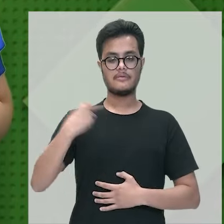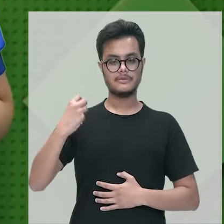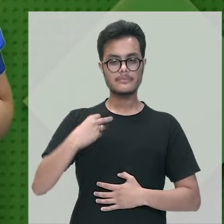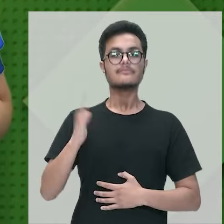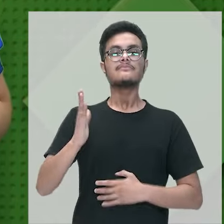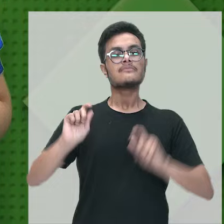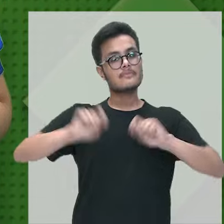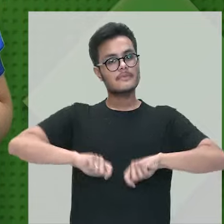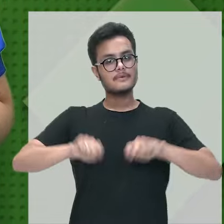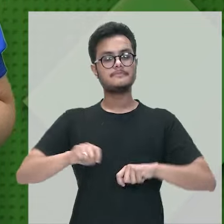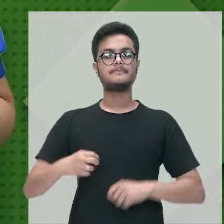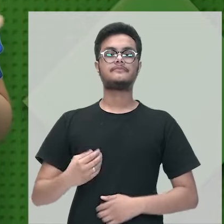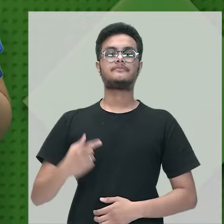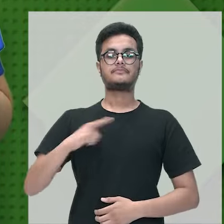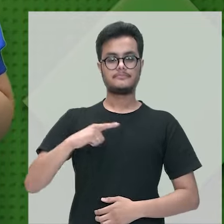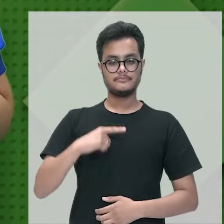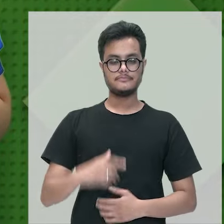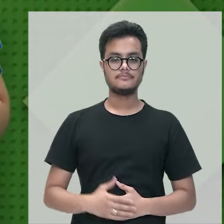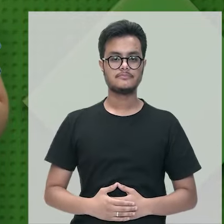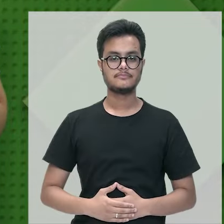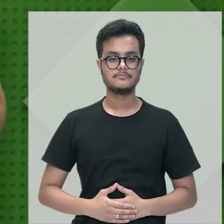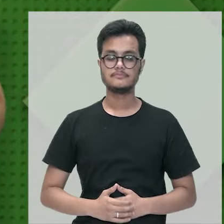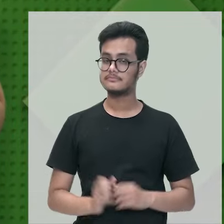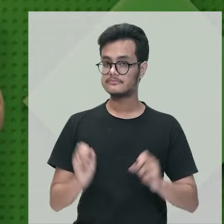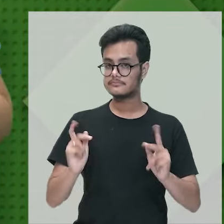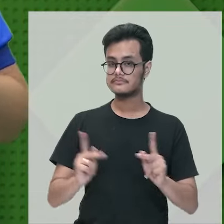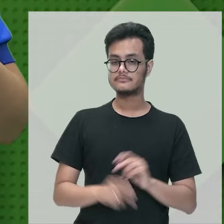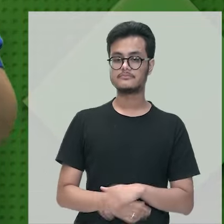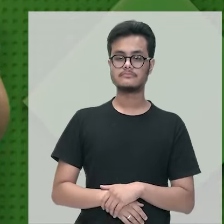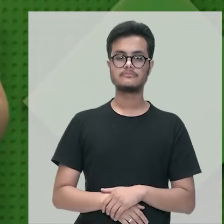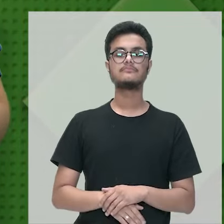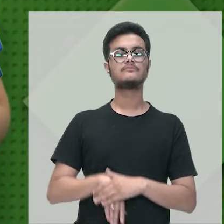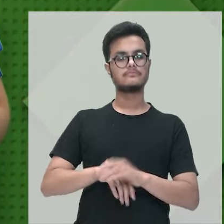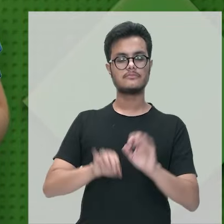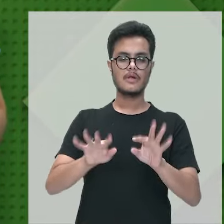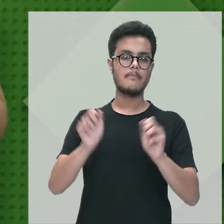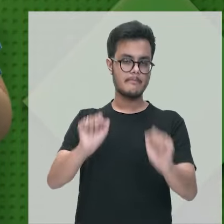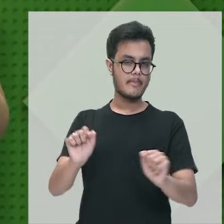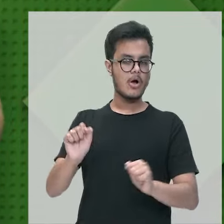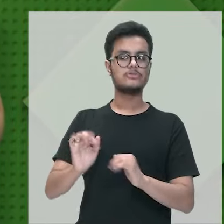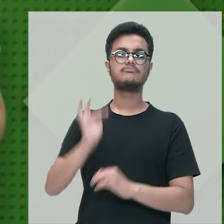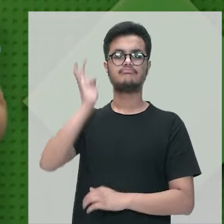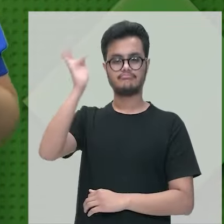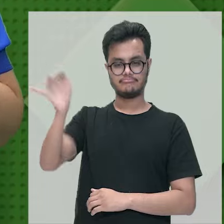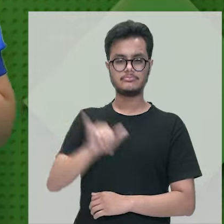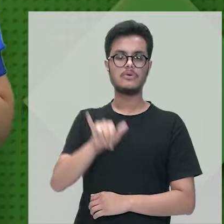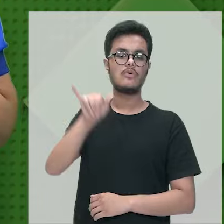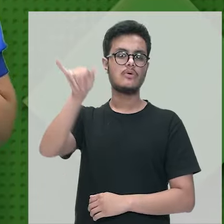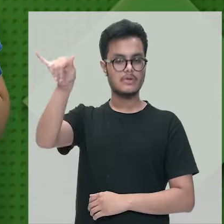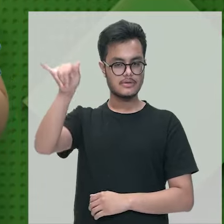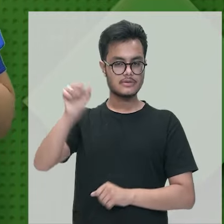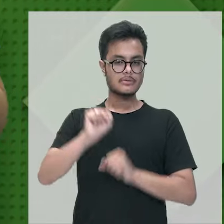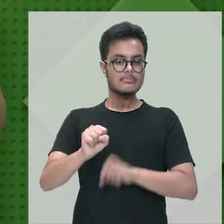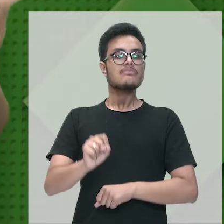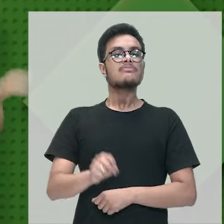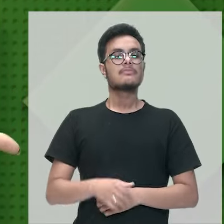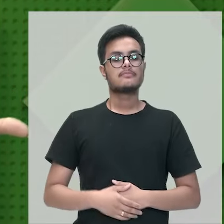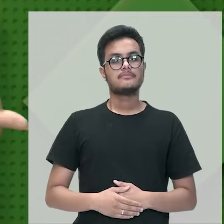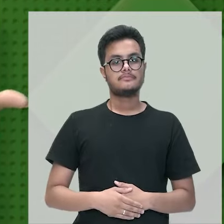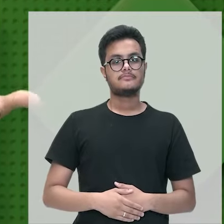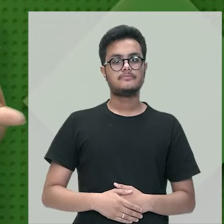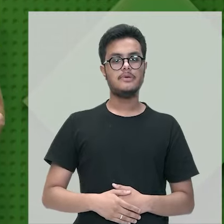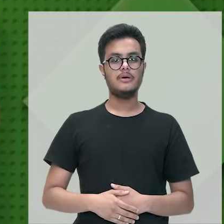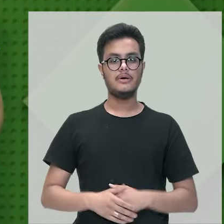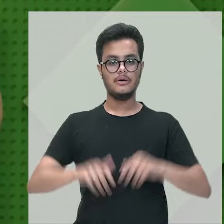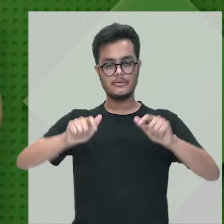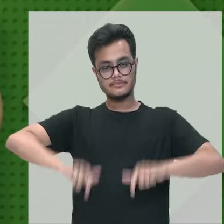realmente vai fazer o efeito, né? No seu organismo e só então ela está liberada para viagens, né? Por exemplo aqui na nossa